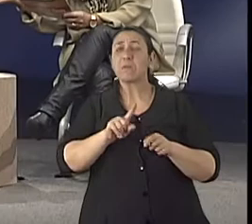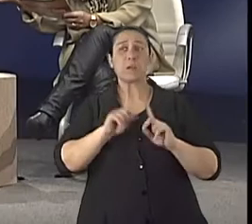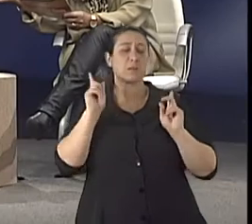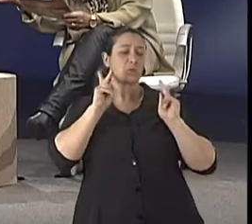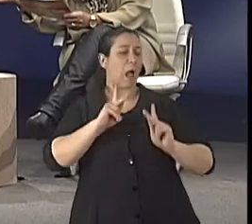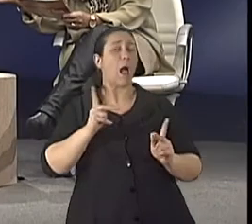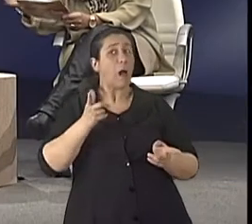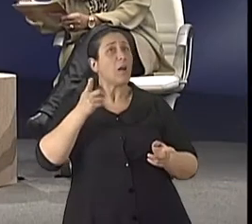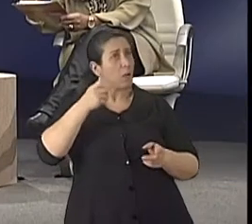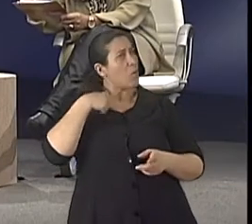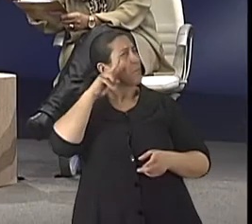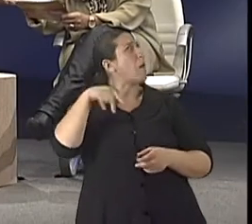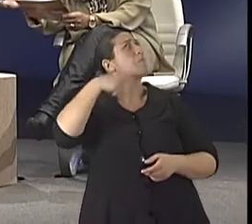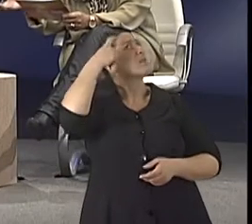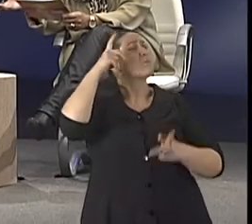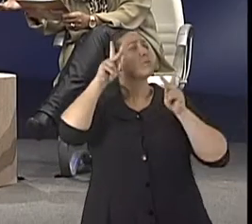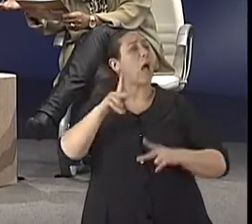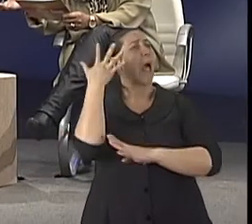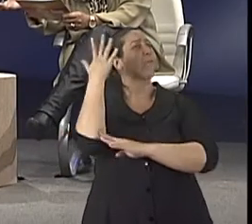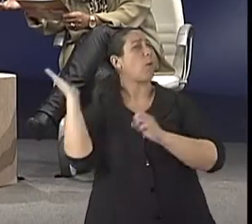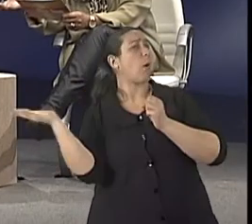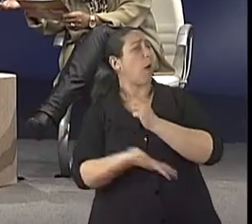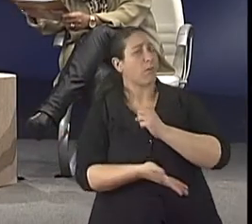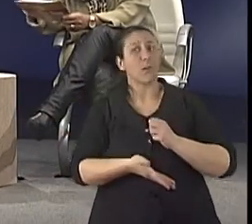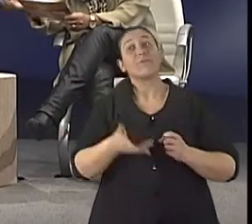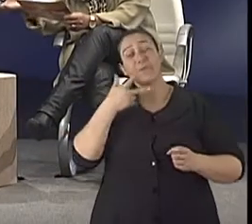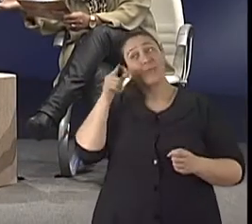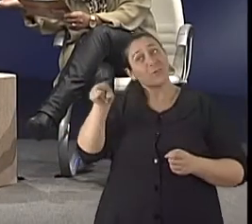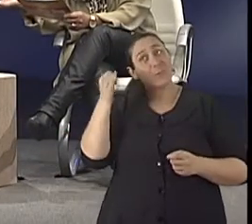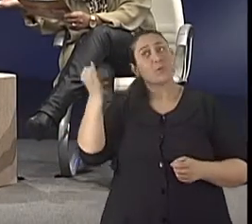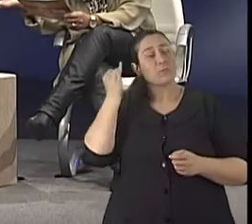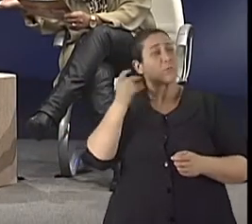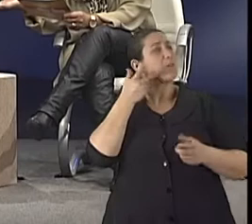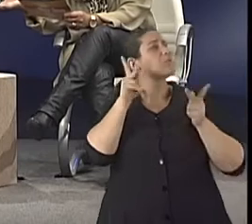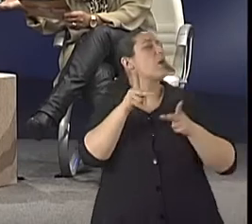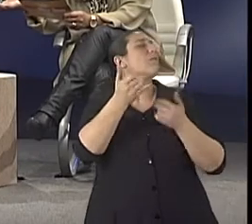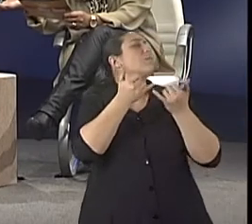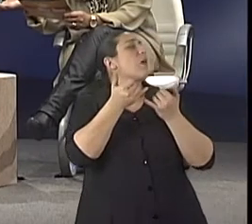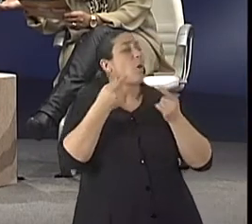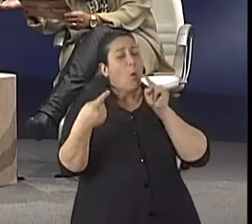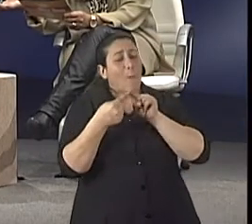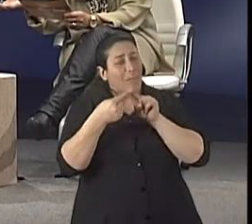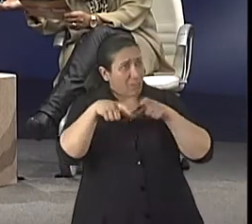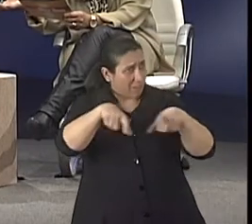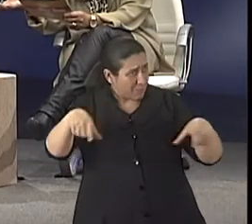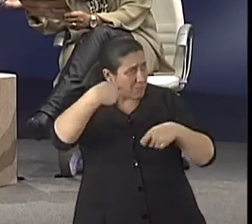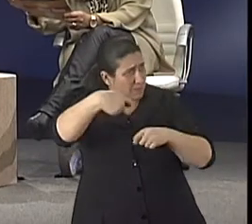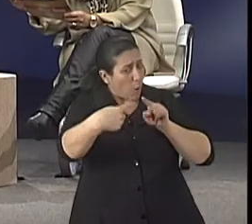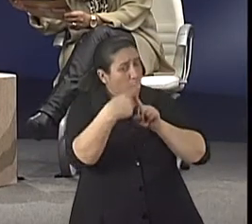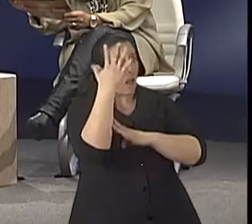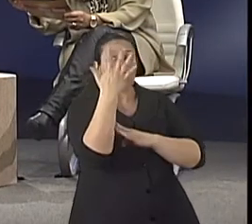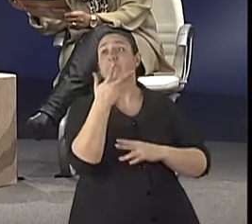plantavam as árvores. Exatamente. Não sabia que tipo de árvore está sendo plantada. Isso uma coisa importante. Que tipo de árvore tem uma calçada? Exatamente. Olha só, existem